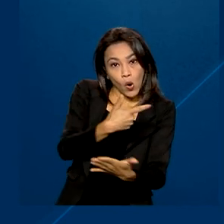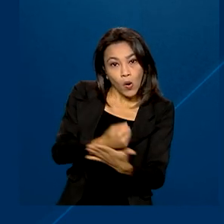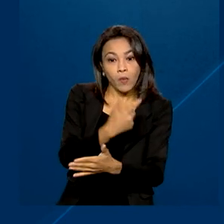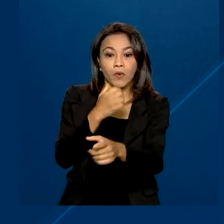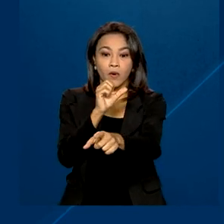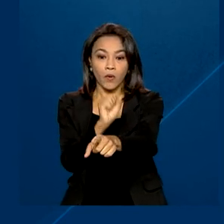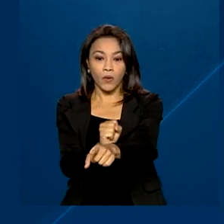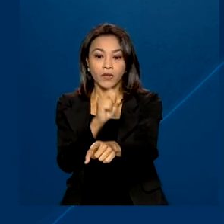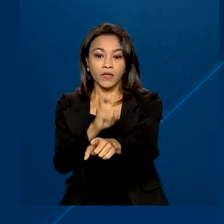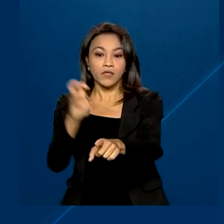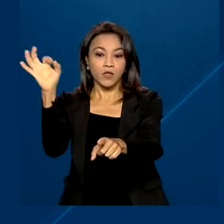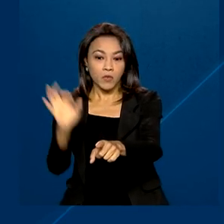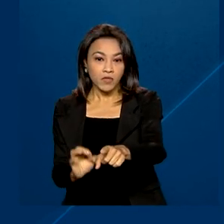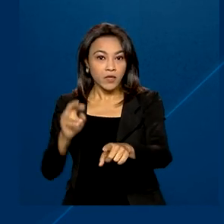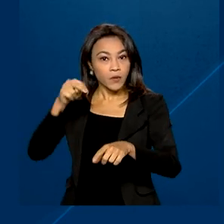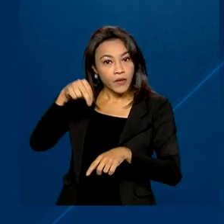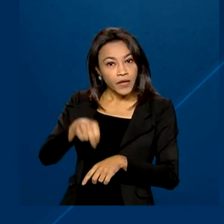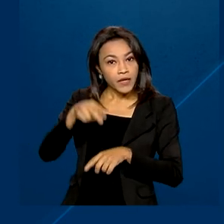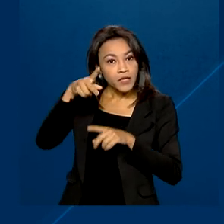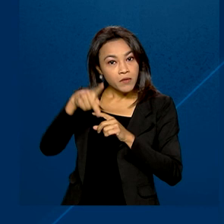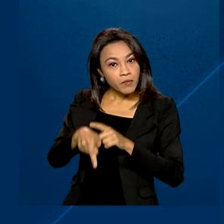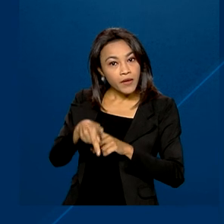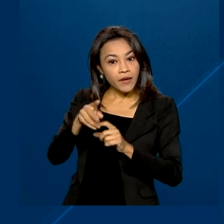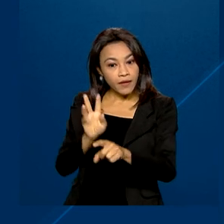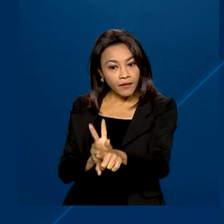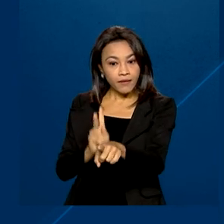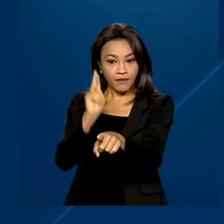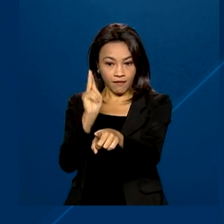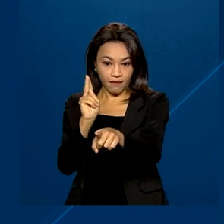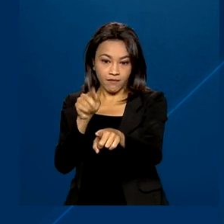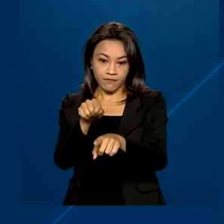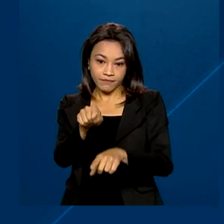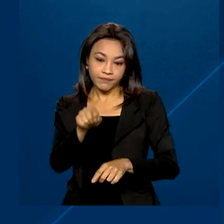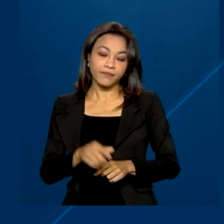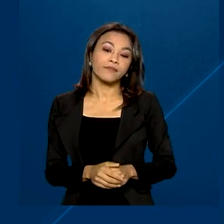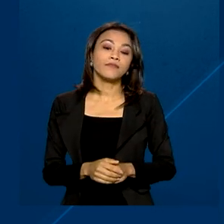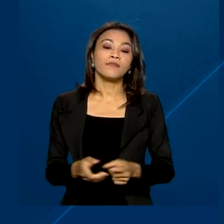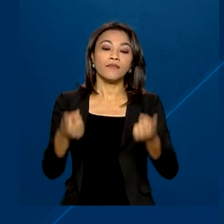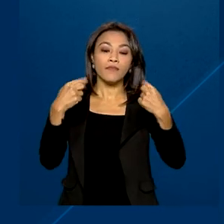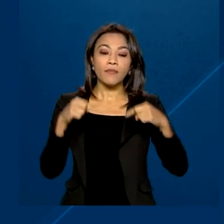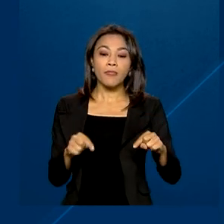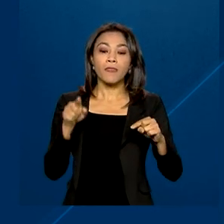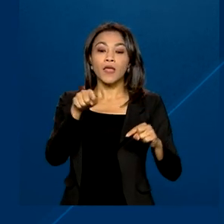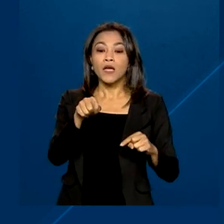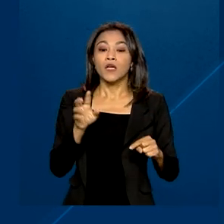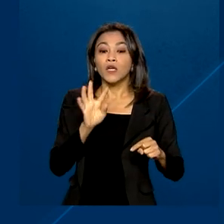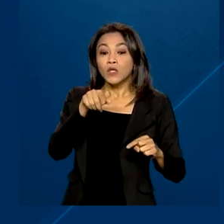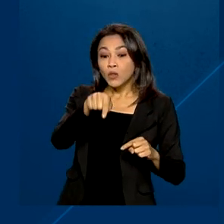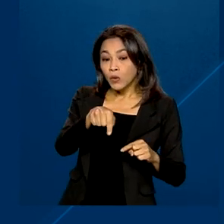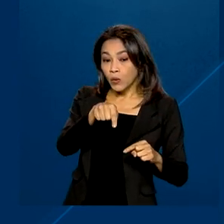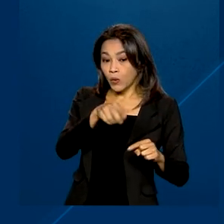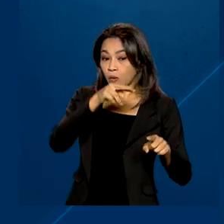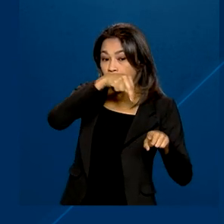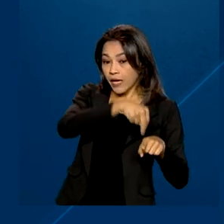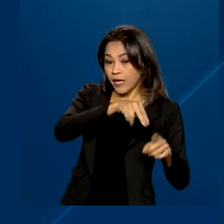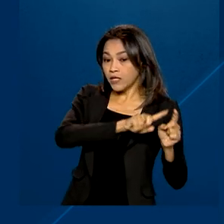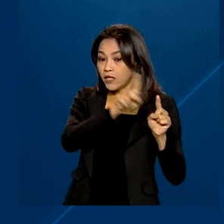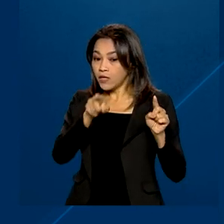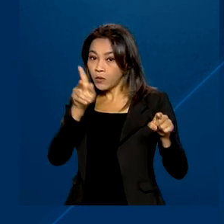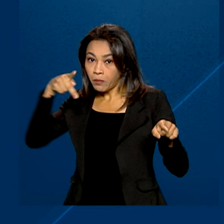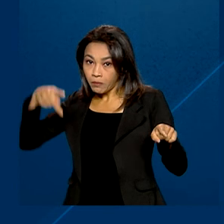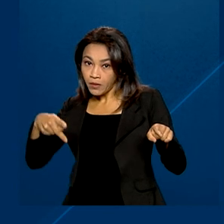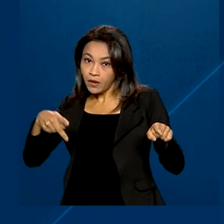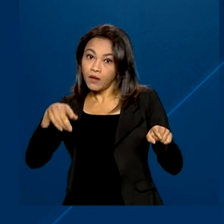chamado grupo NPK, nitrogenados, fósforo e potássio. No caso do potássio e dos nitrogenados, a